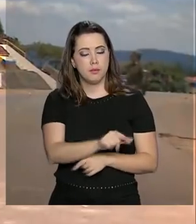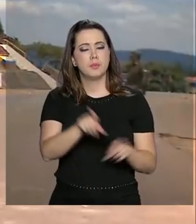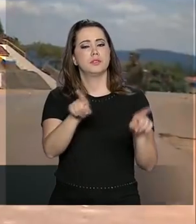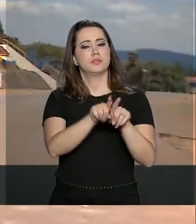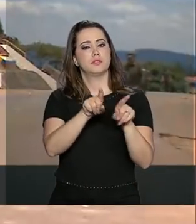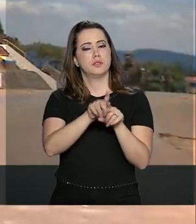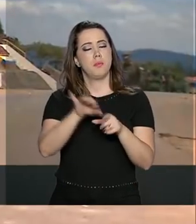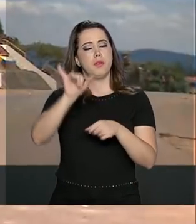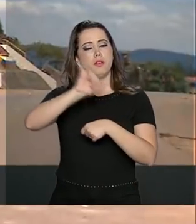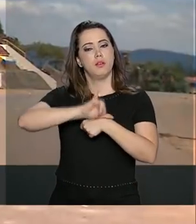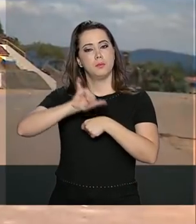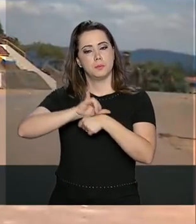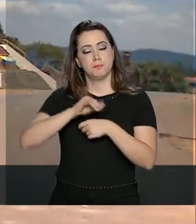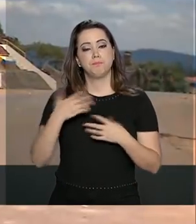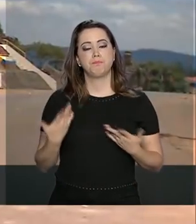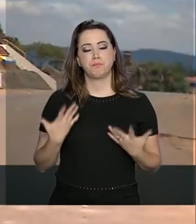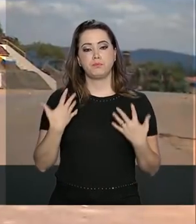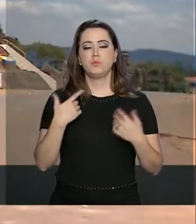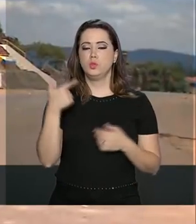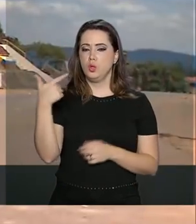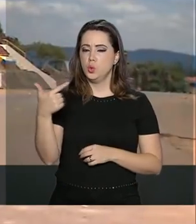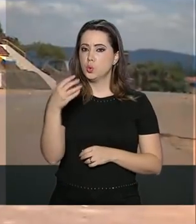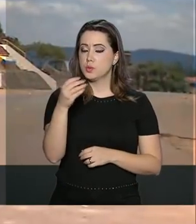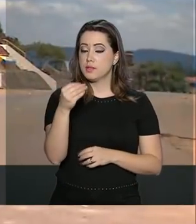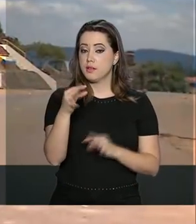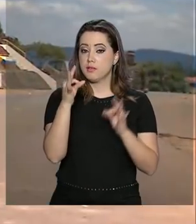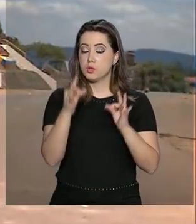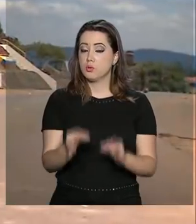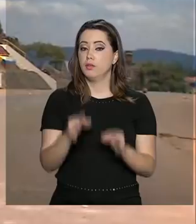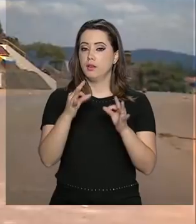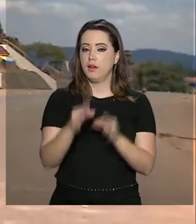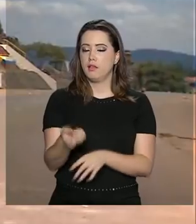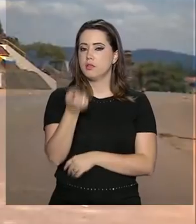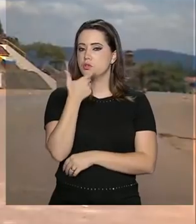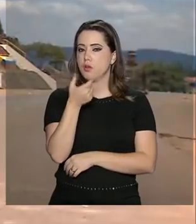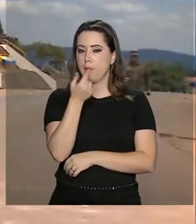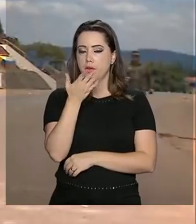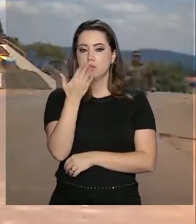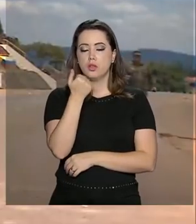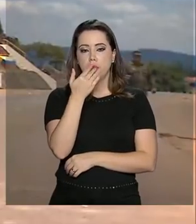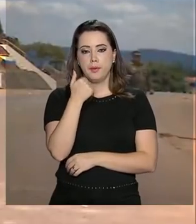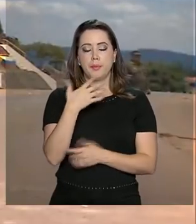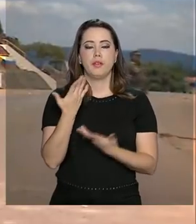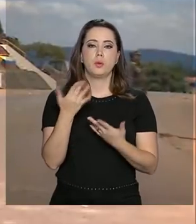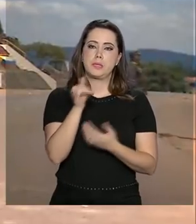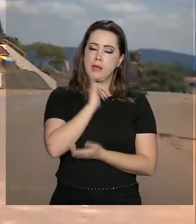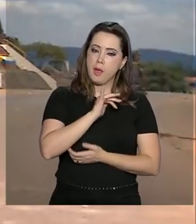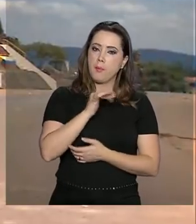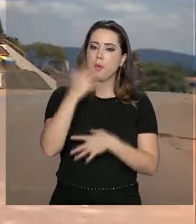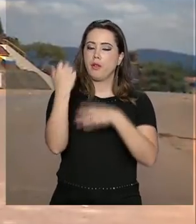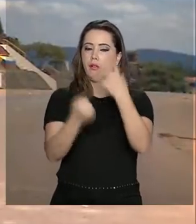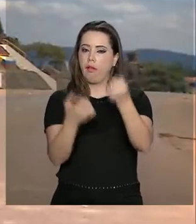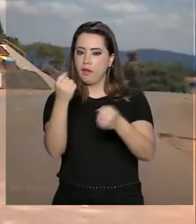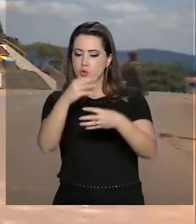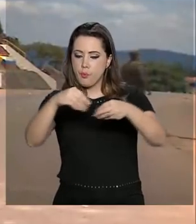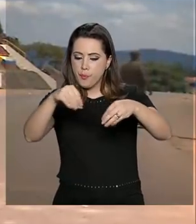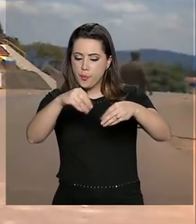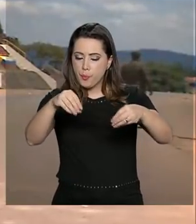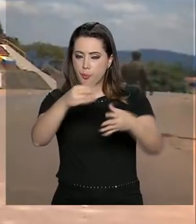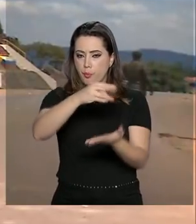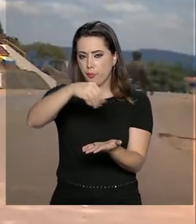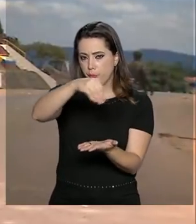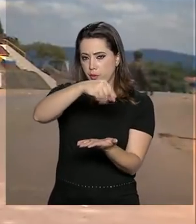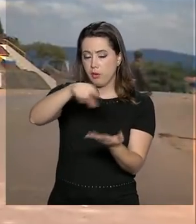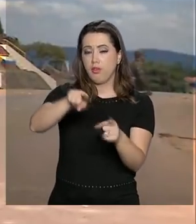também em Boa Vista. São 200 toneladas de medicamentos e alimentos, como leite em pó e arroz. Aqui na